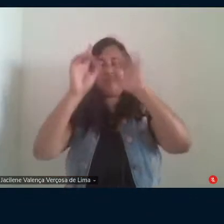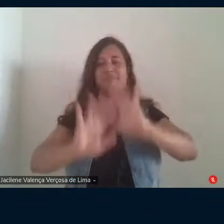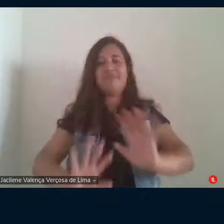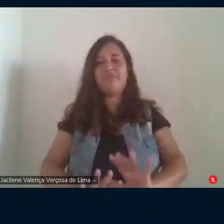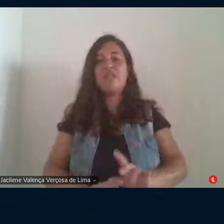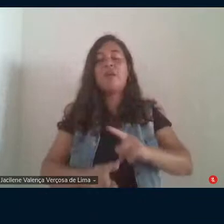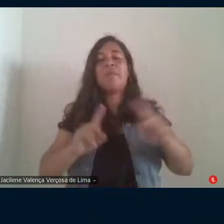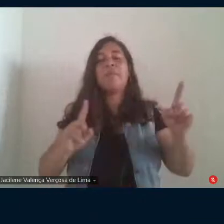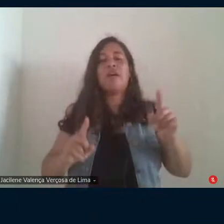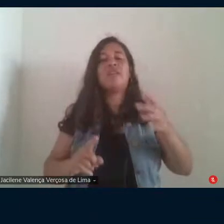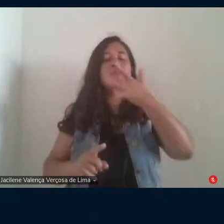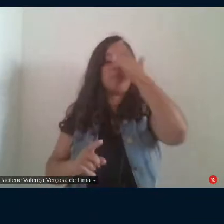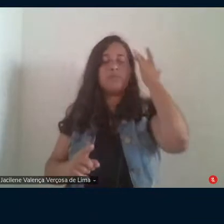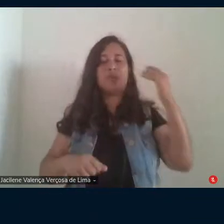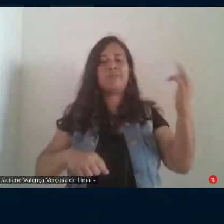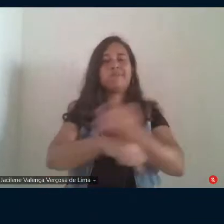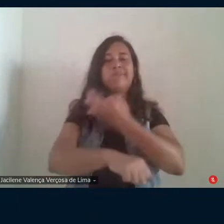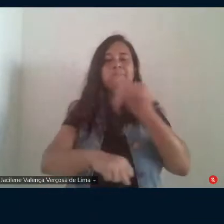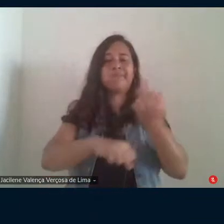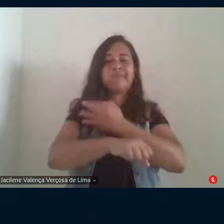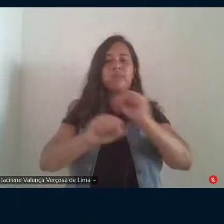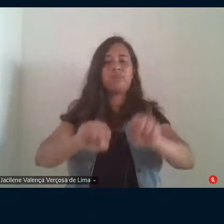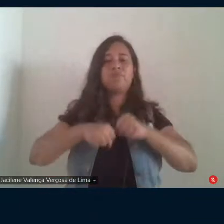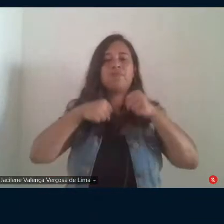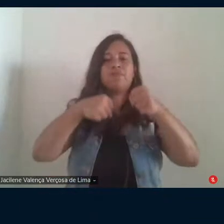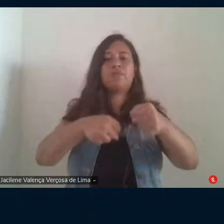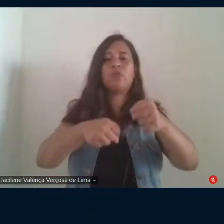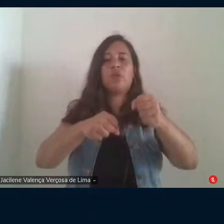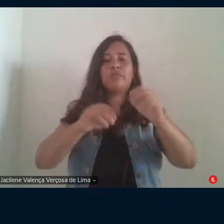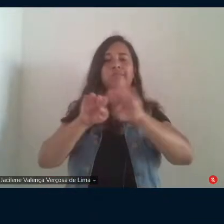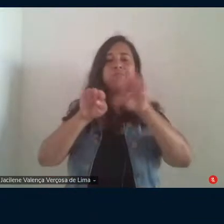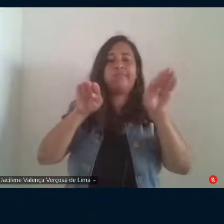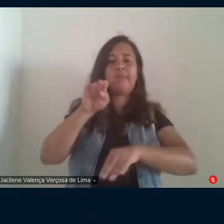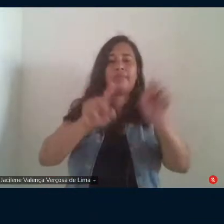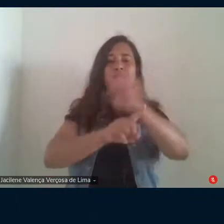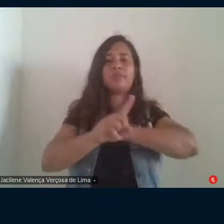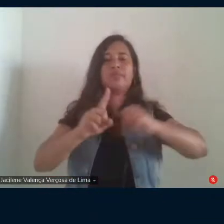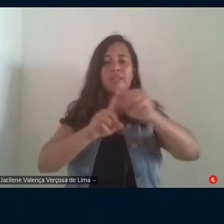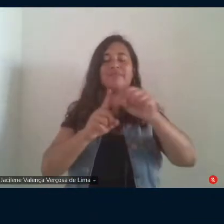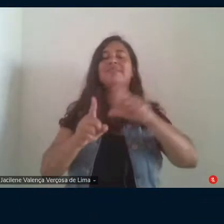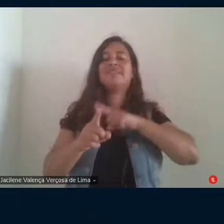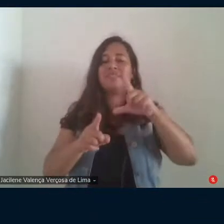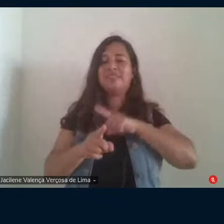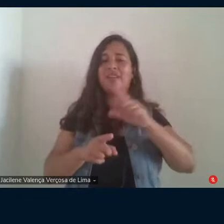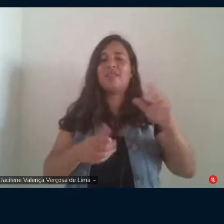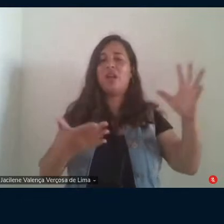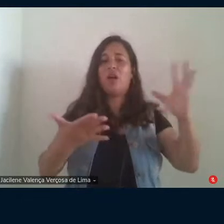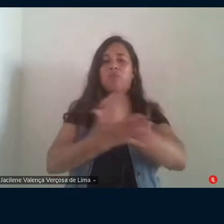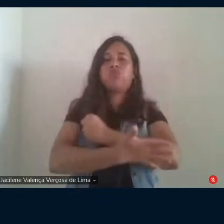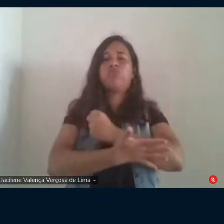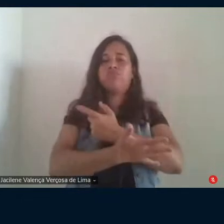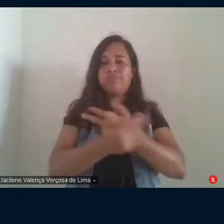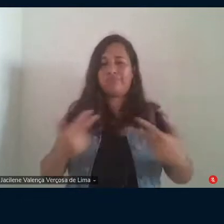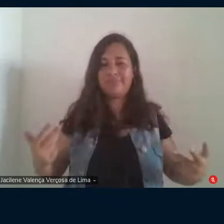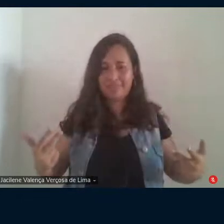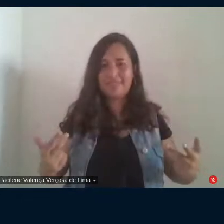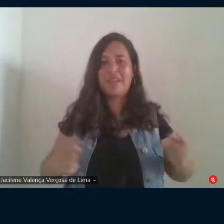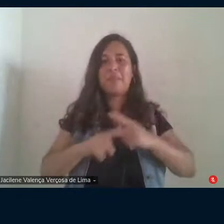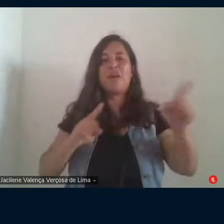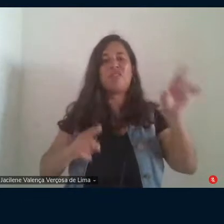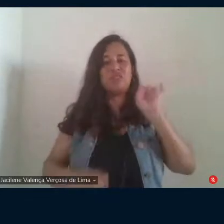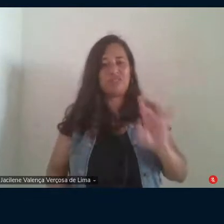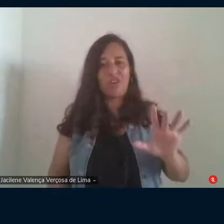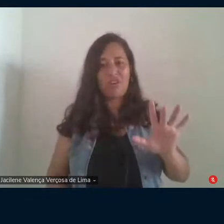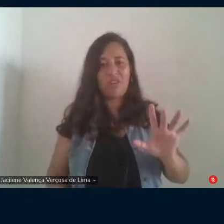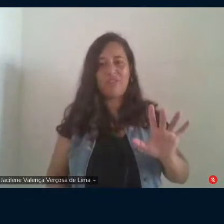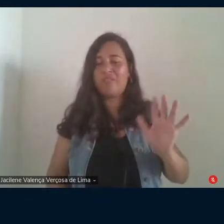a ousadia do enfrentamento das desigualdades sociais começava a render conquistas mas não somente isso